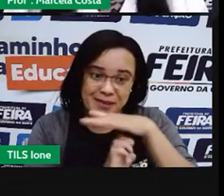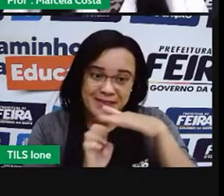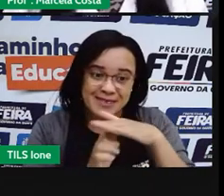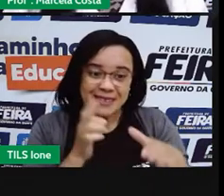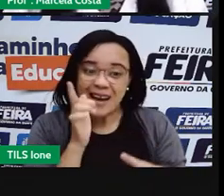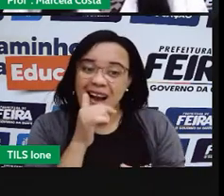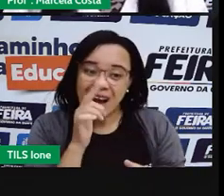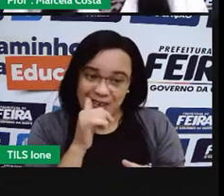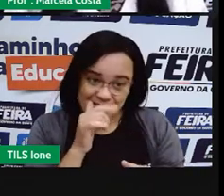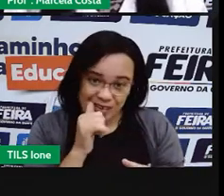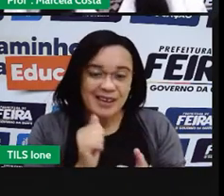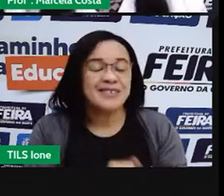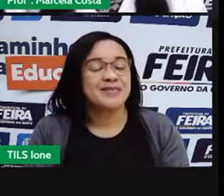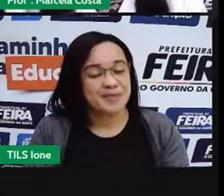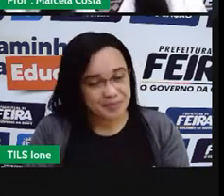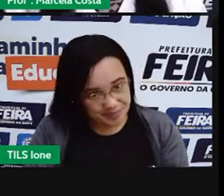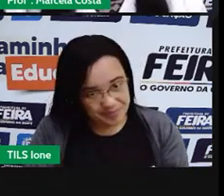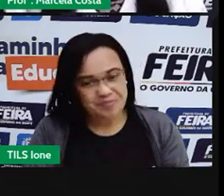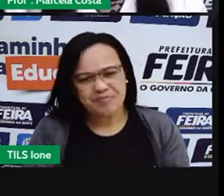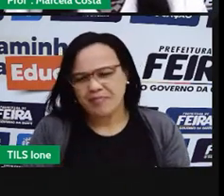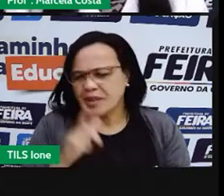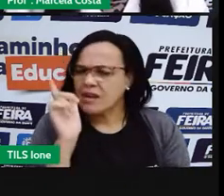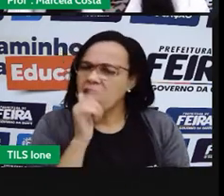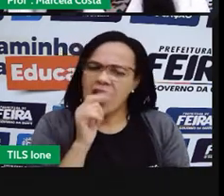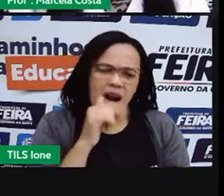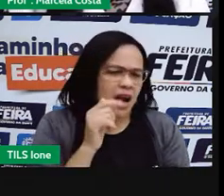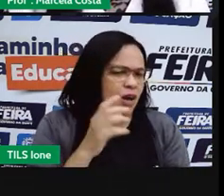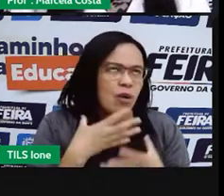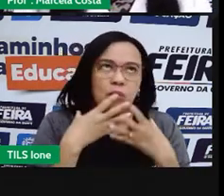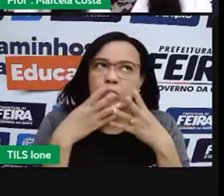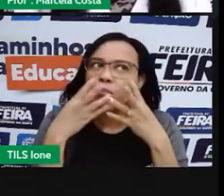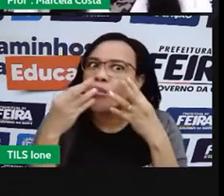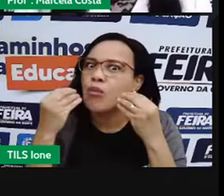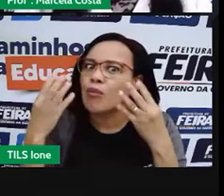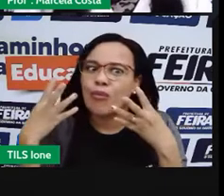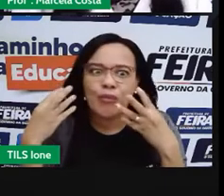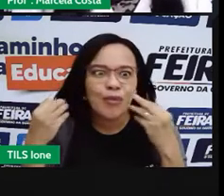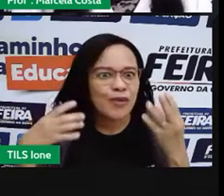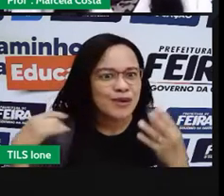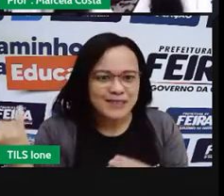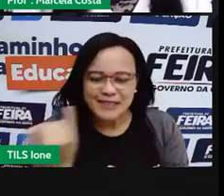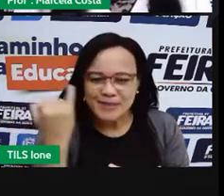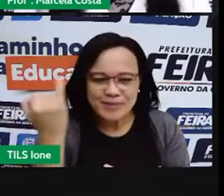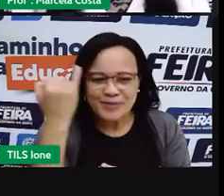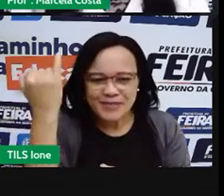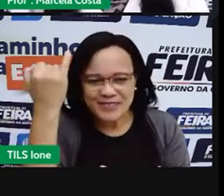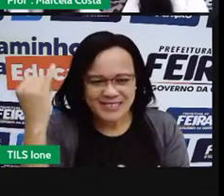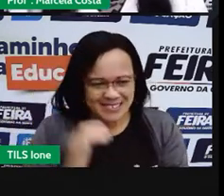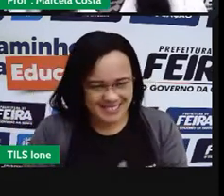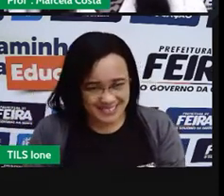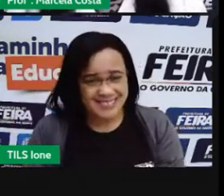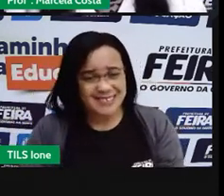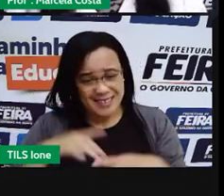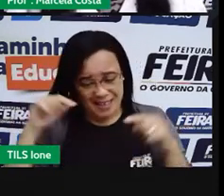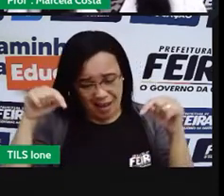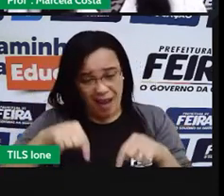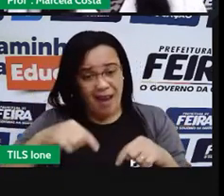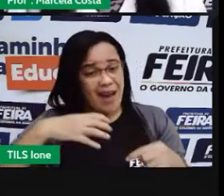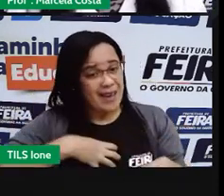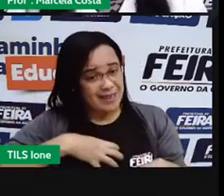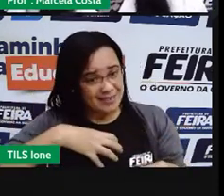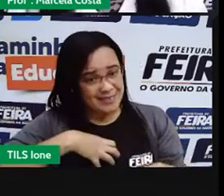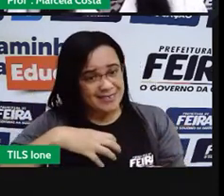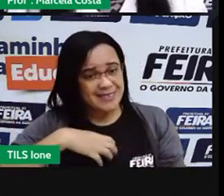A água é um recurso que a gente consome. E aí, aqui na Bahia, a gente tem uma empresa